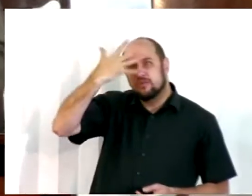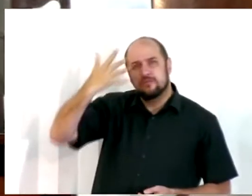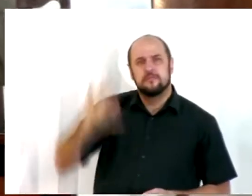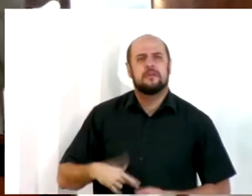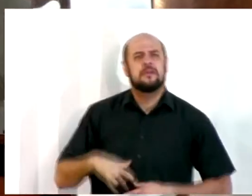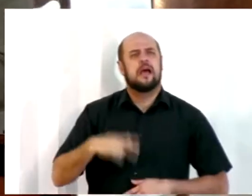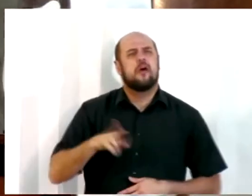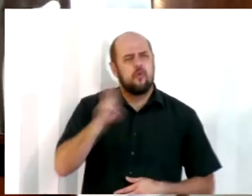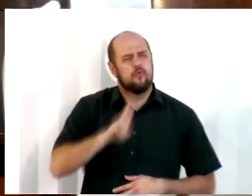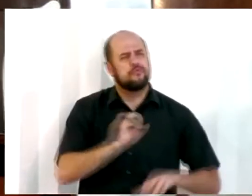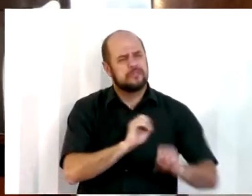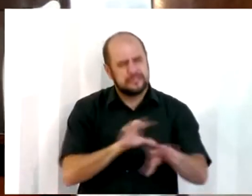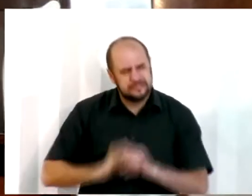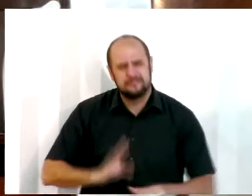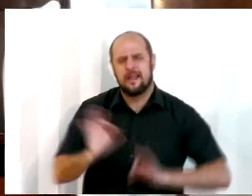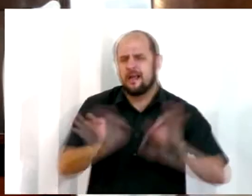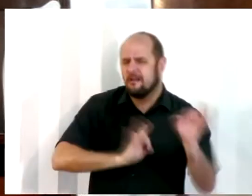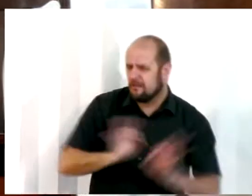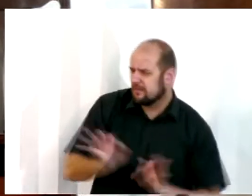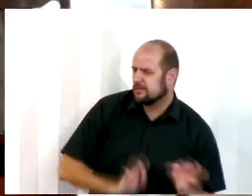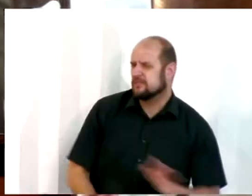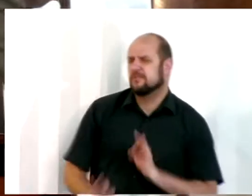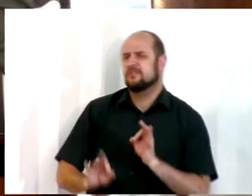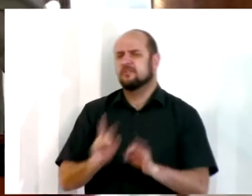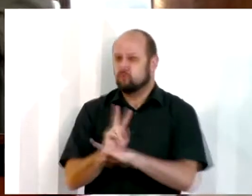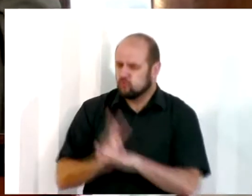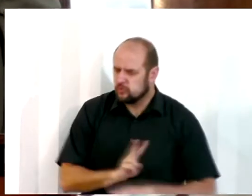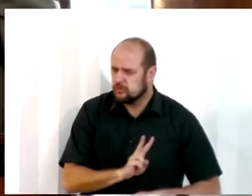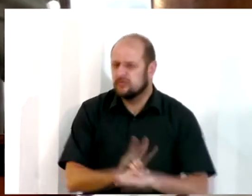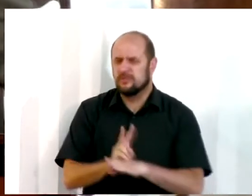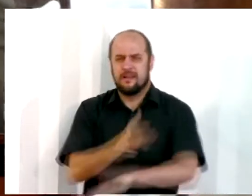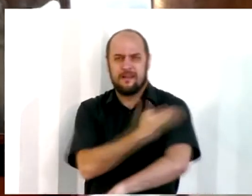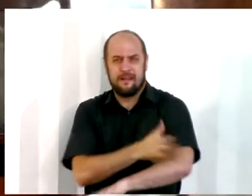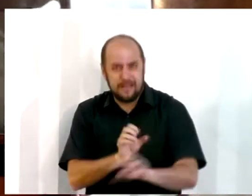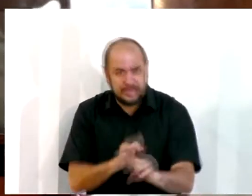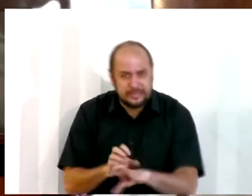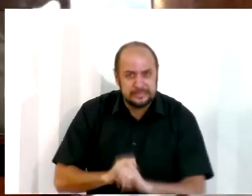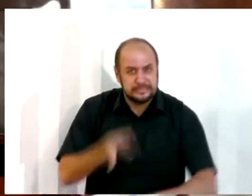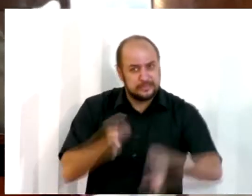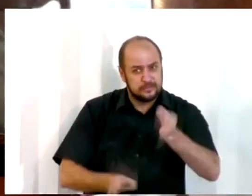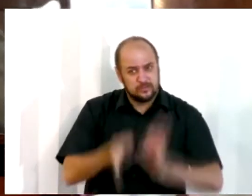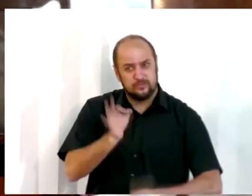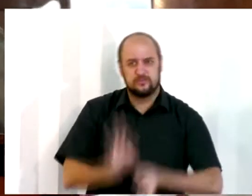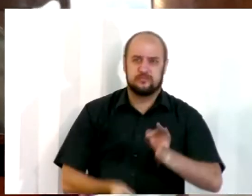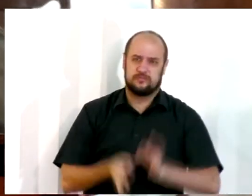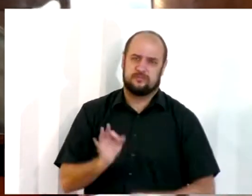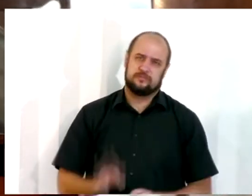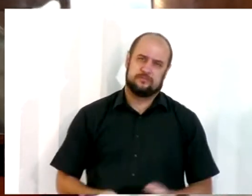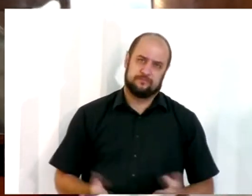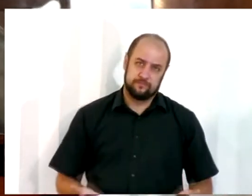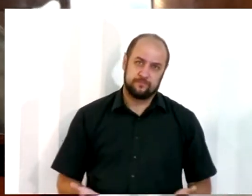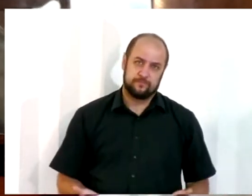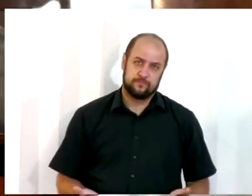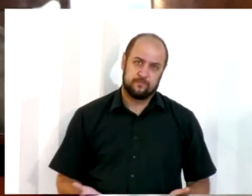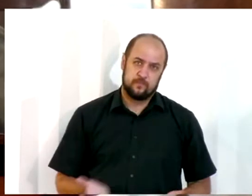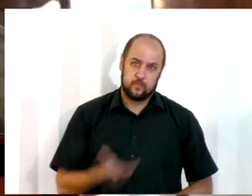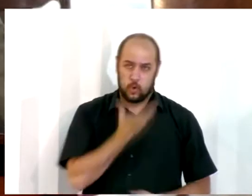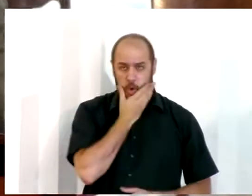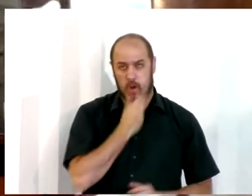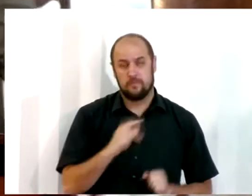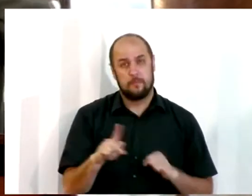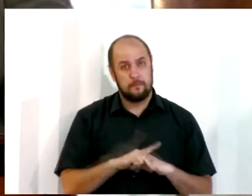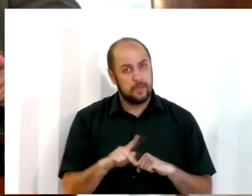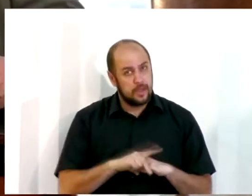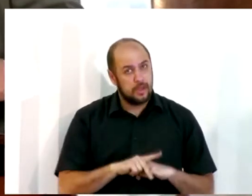útil para ensinar, para corrigir, para admoestar, para educar na justiça. Conforme Pedro também disse, que muitas